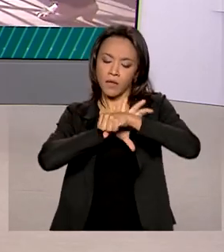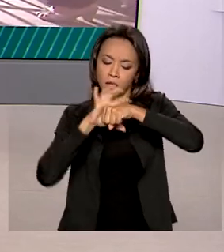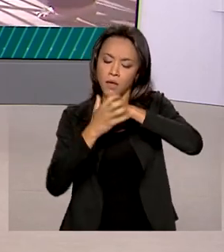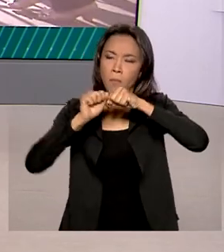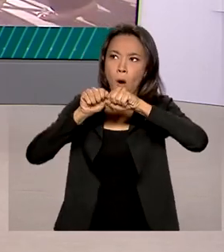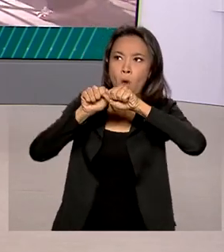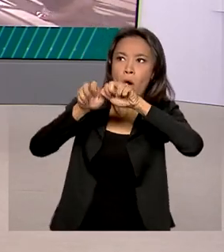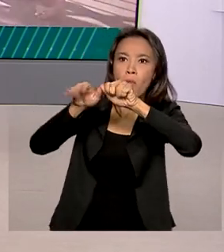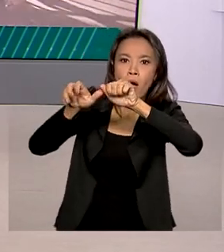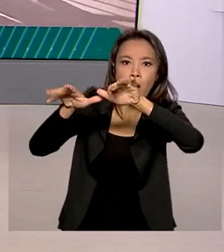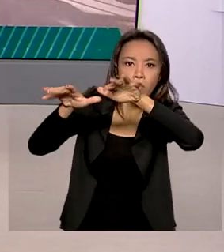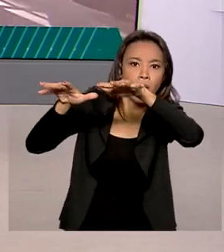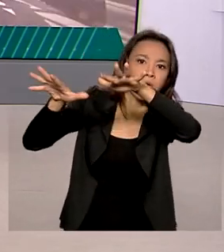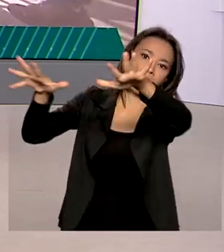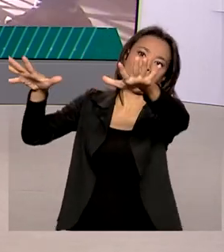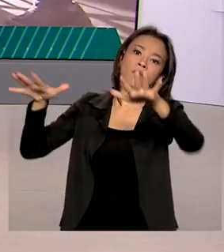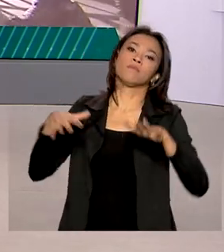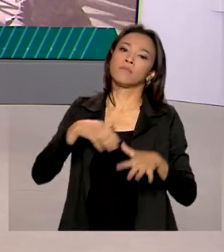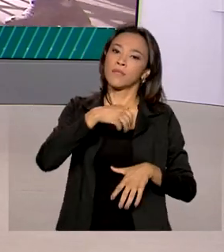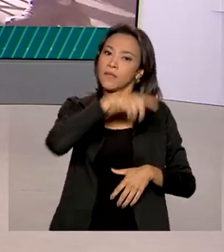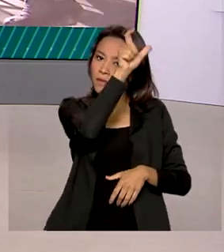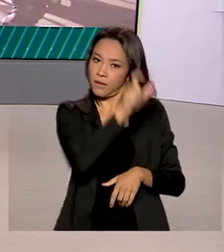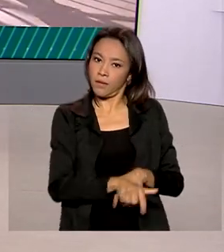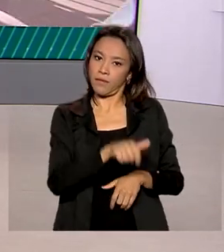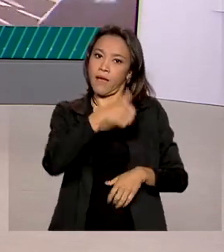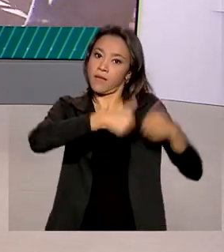cenário epidemiológico analisada pelo Ministério da Saúde.